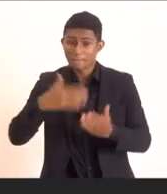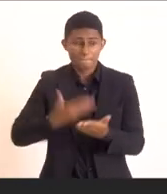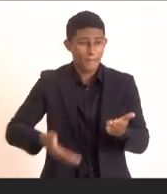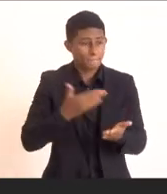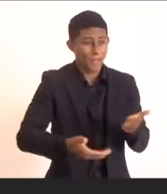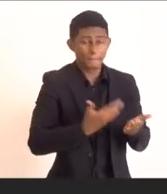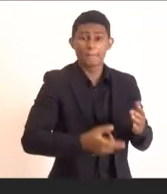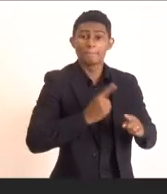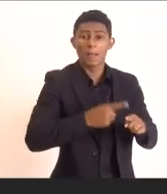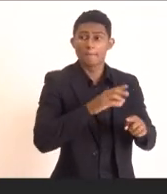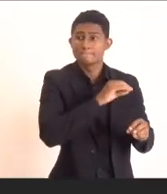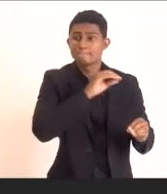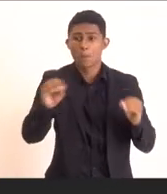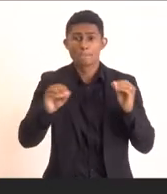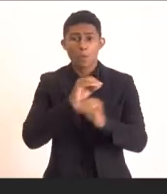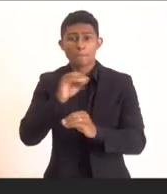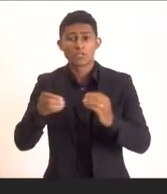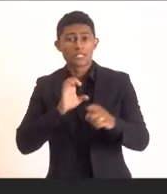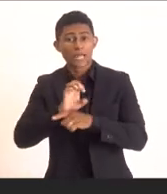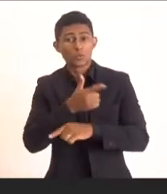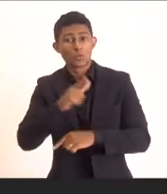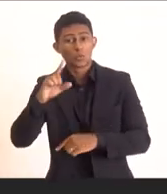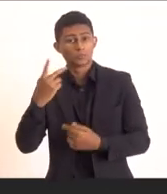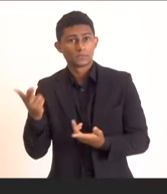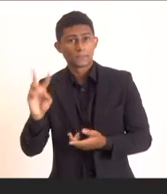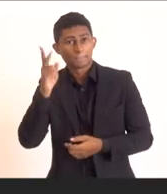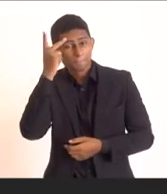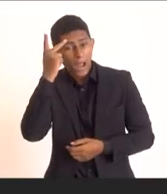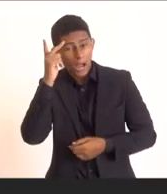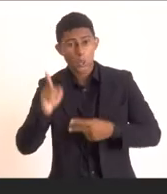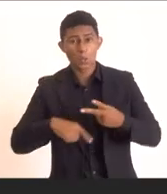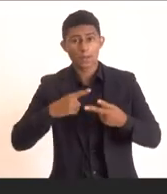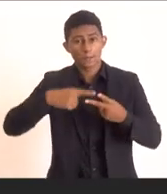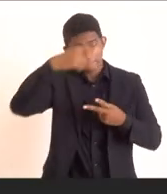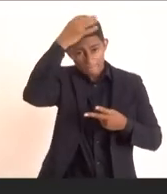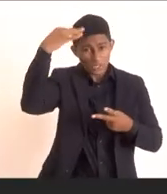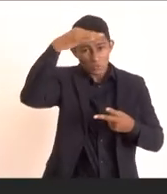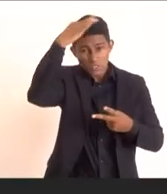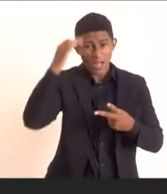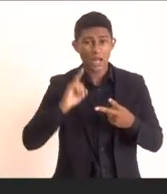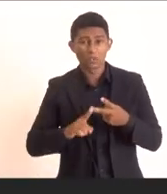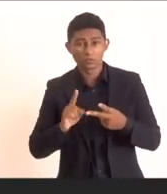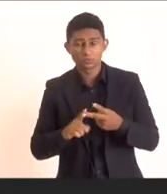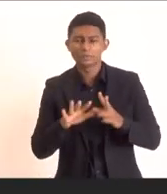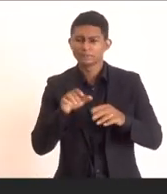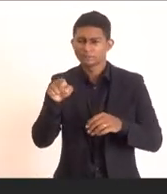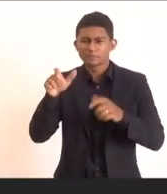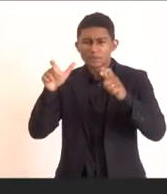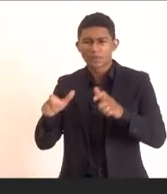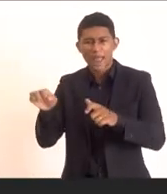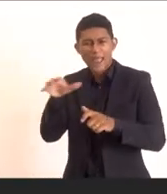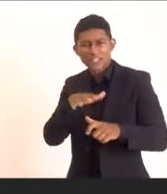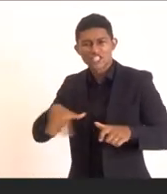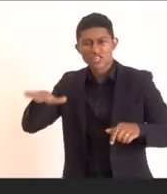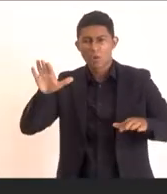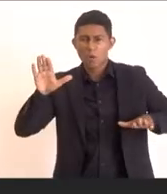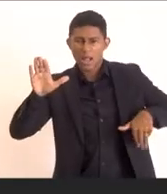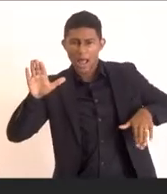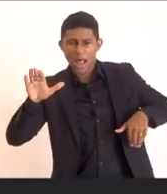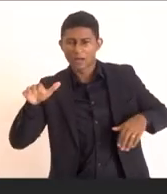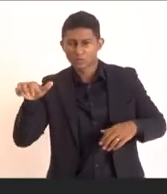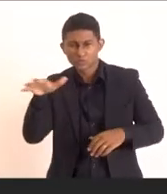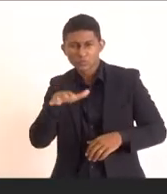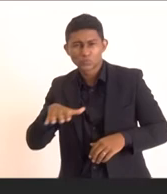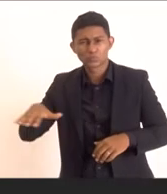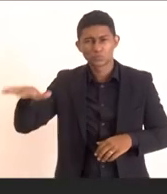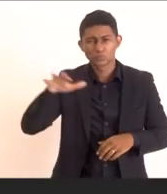São Paulo, Espírito Santo e essa região daí, região dos lagos, região norte, noroeste, essa região toda do